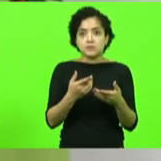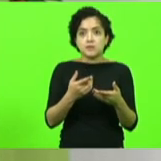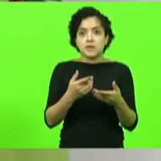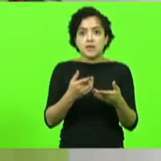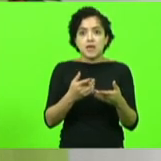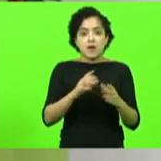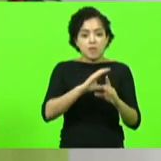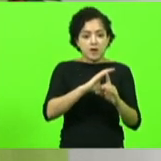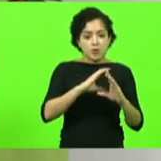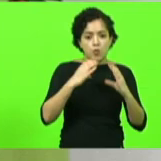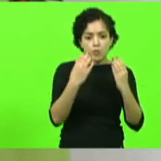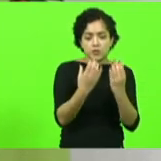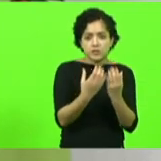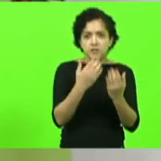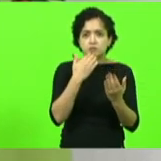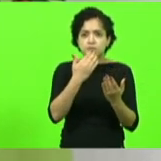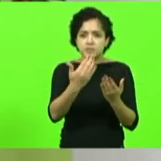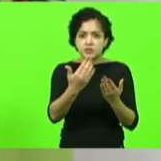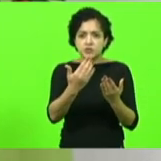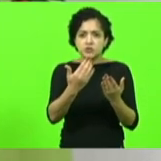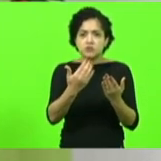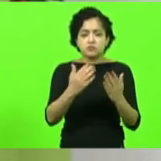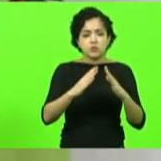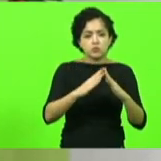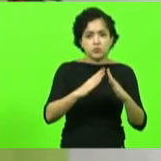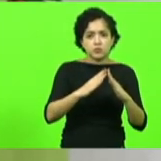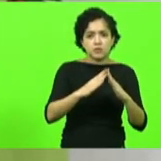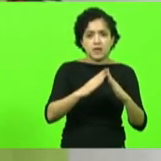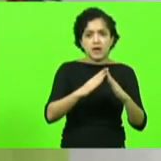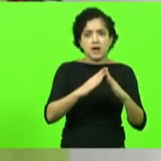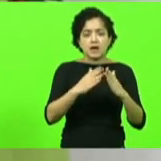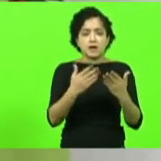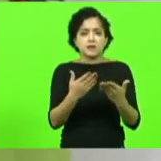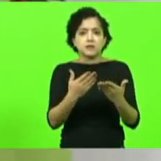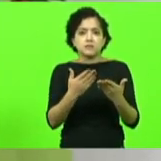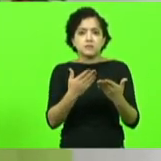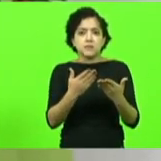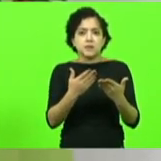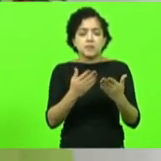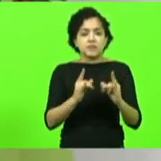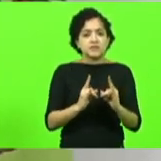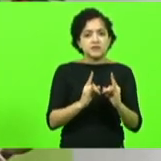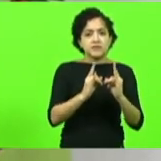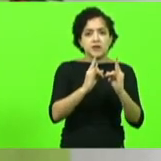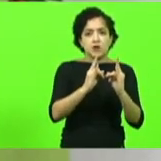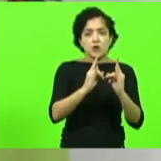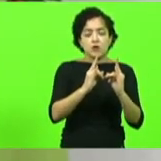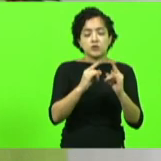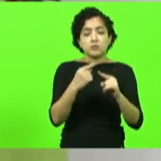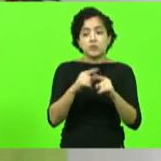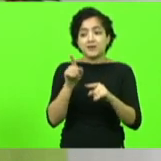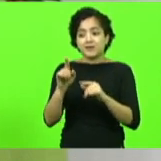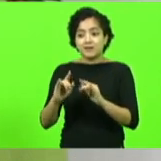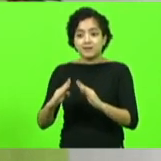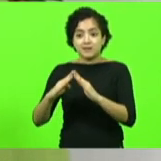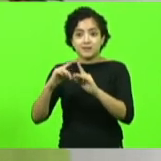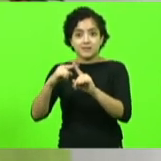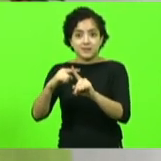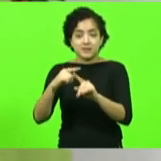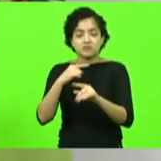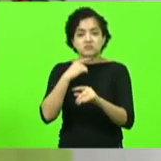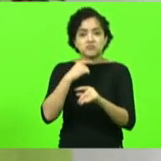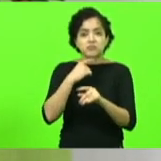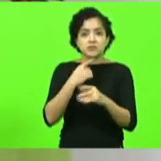uma comunidade que pediu uma uma capela para velar o seu ente querido porque na igreja não está dando mais não foi